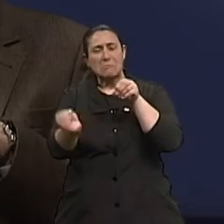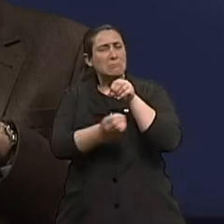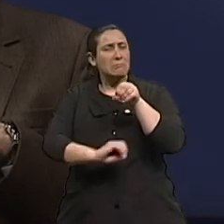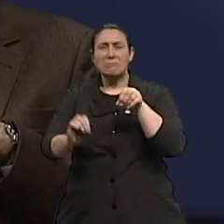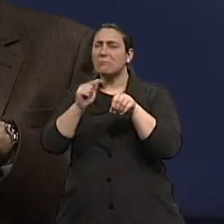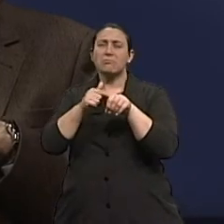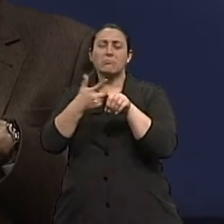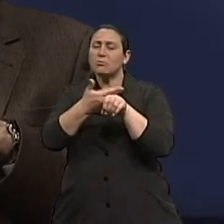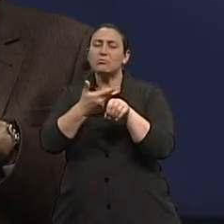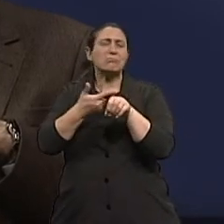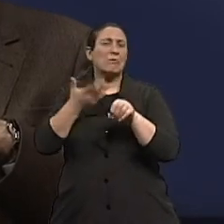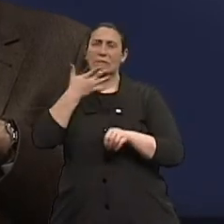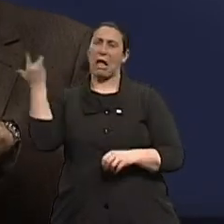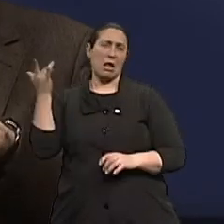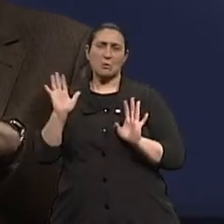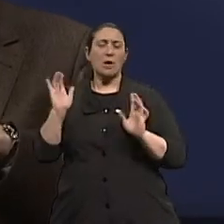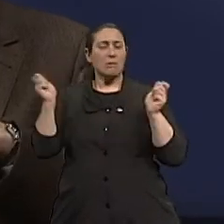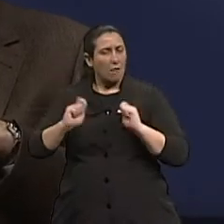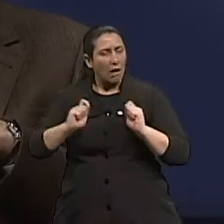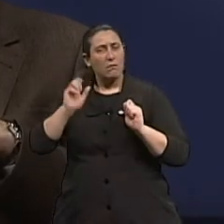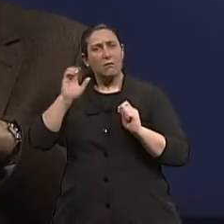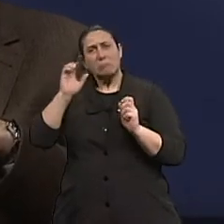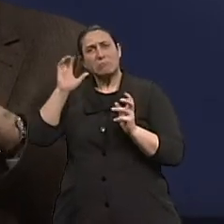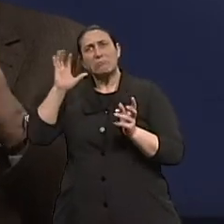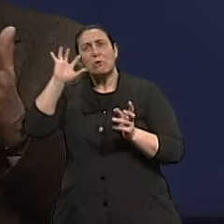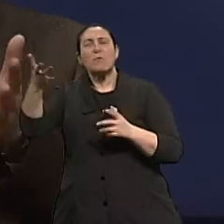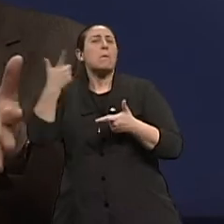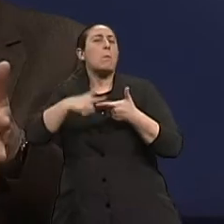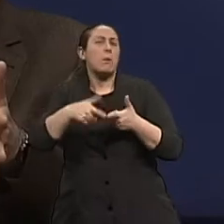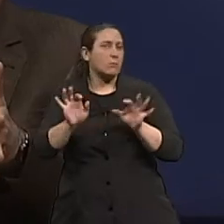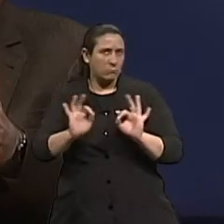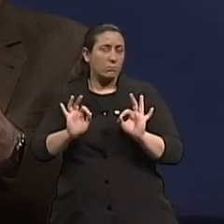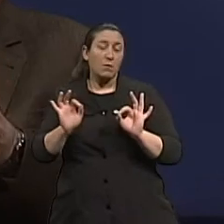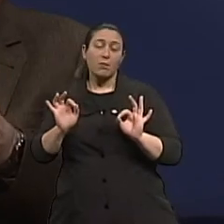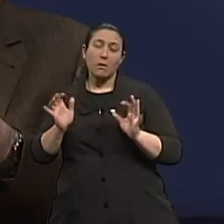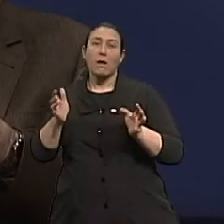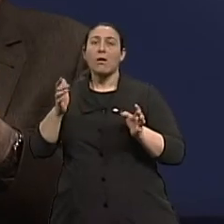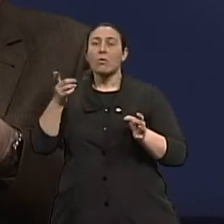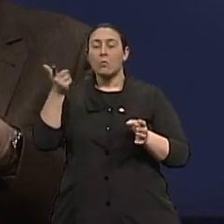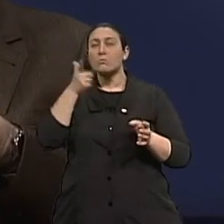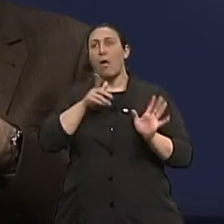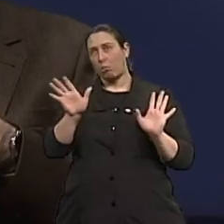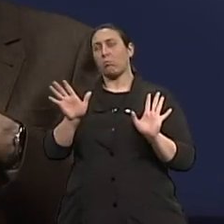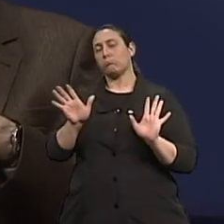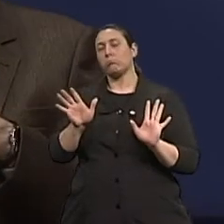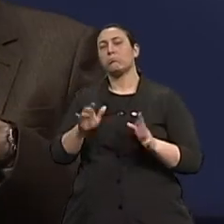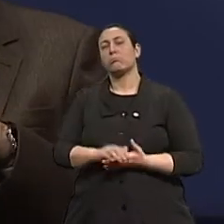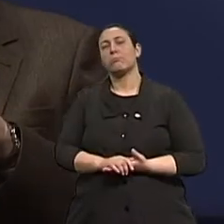cirúrgico. Ele passa pela cirurgia, ou pelo menos pela ideia de cirurgia. Ah, ok.